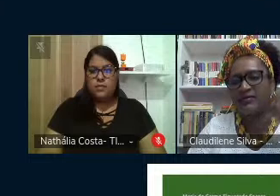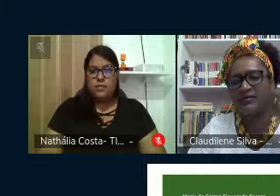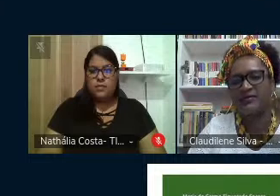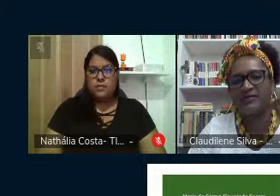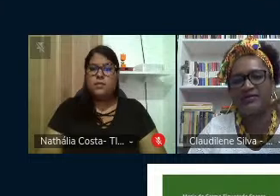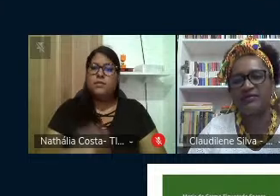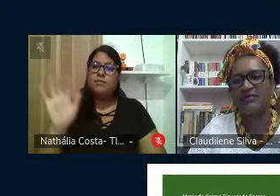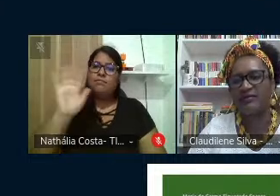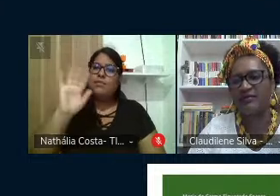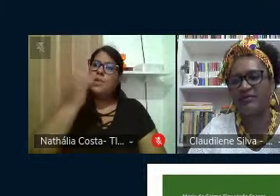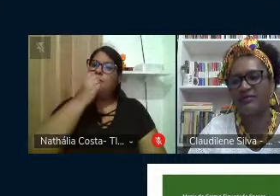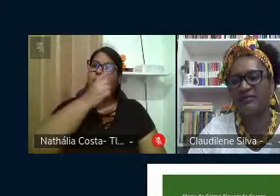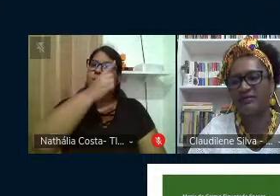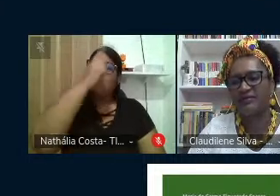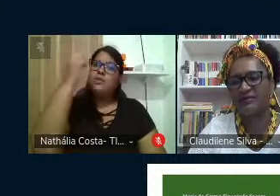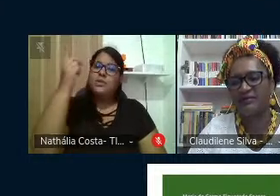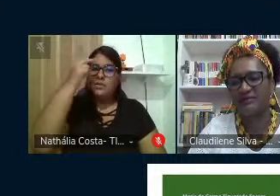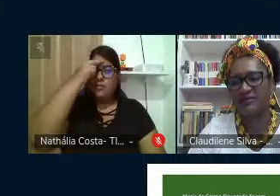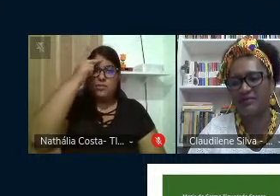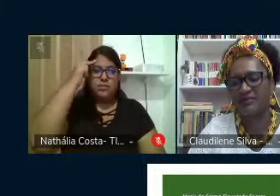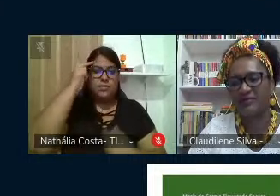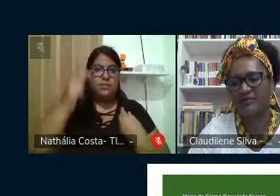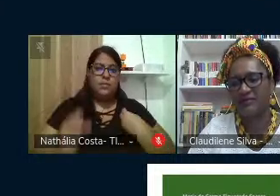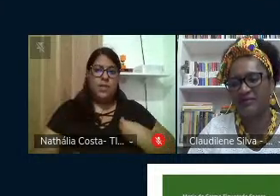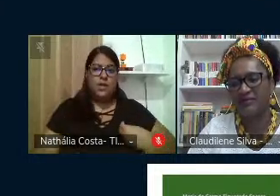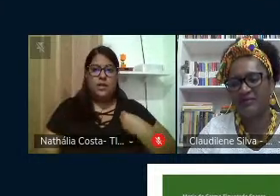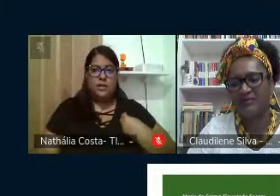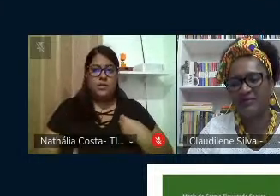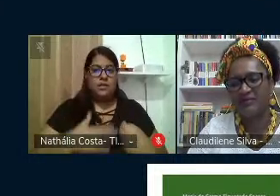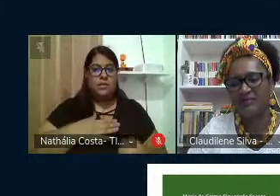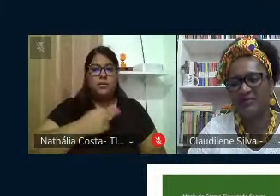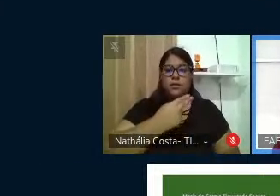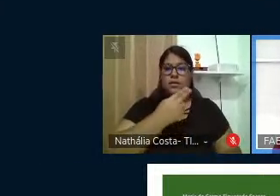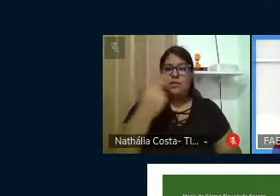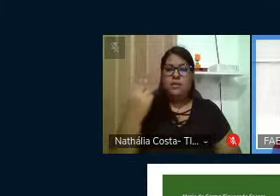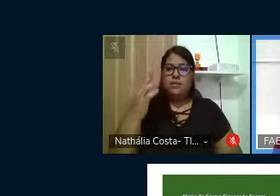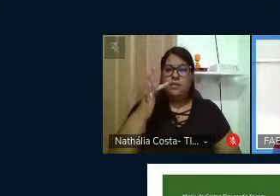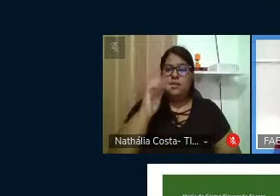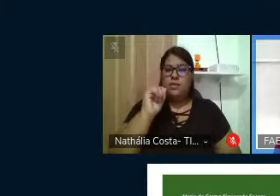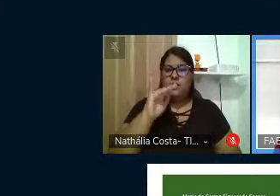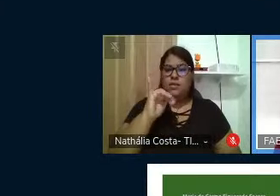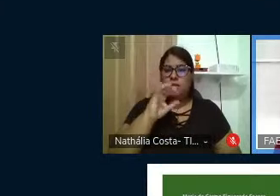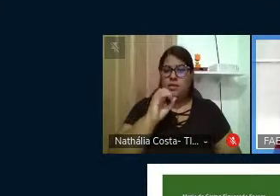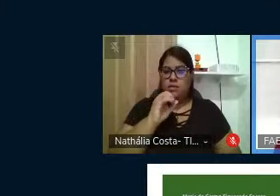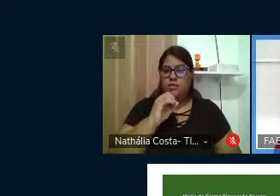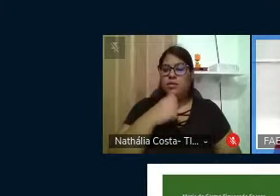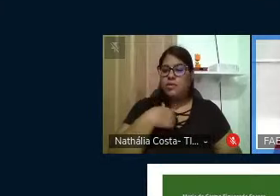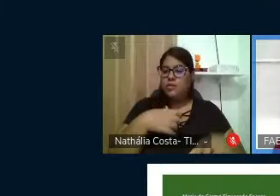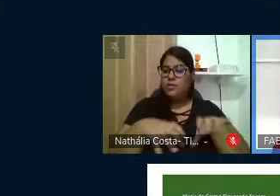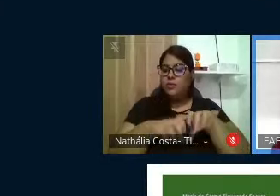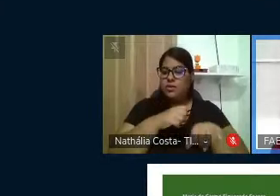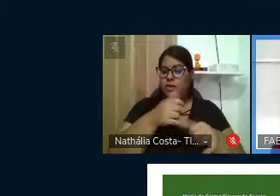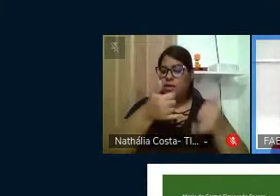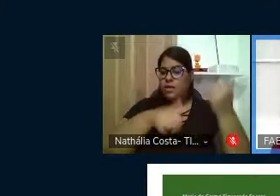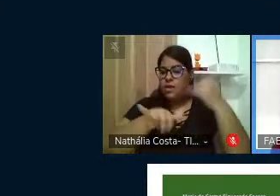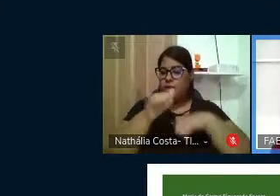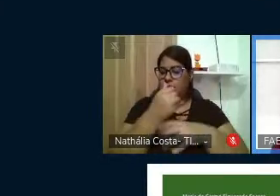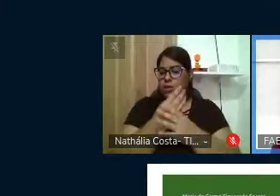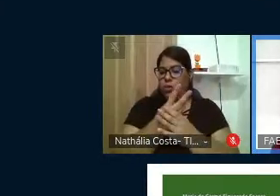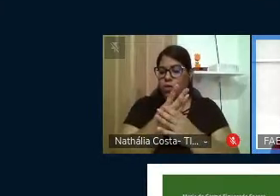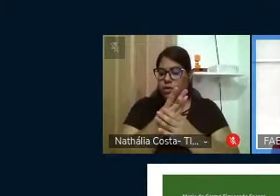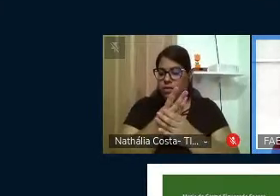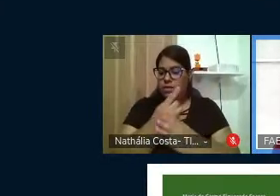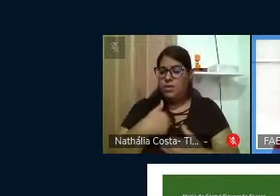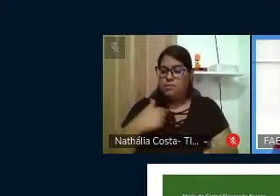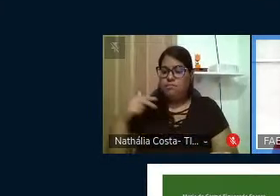Olá, bom dia às pessoas aqui presentes. Meu nome é Fábio Galdino, eu sou licenciado em Química pelo FPE. Estou aqui para